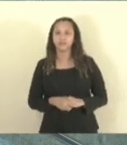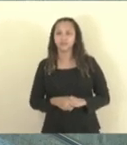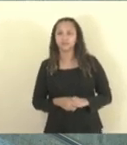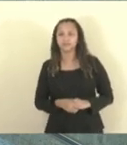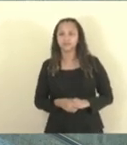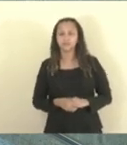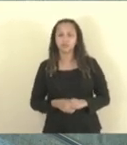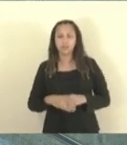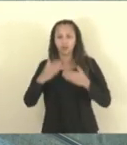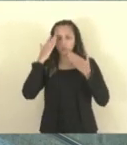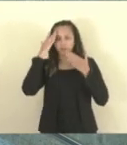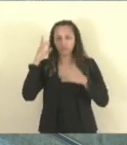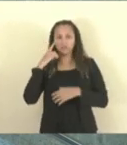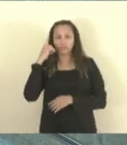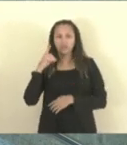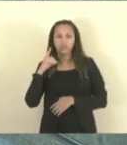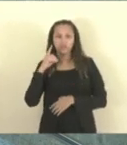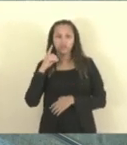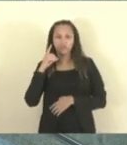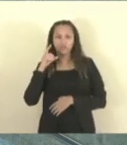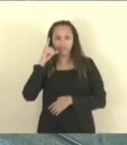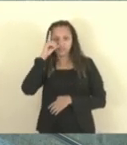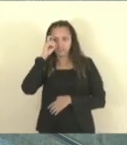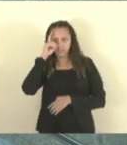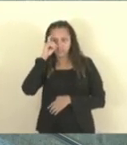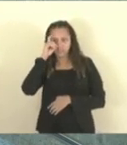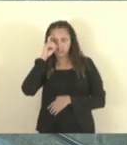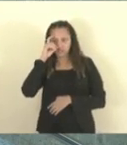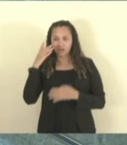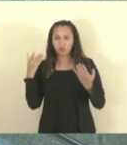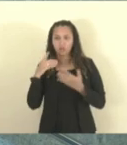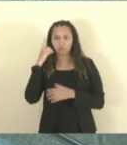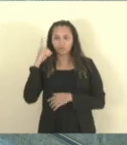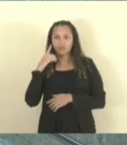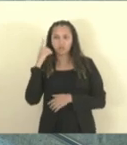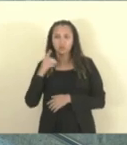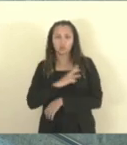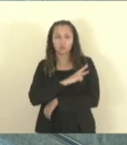Obrigado, deputado. Deninho Silva, com a palavra o deputado do Coronel Weliton.